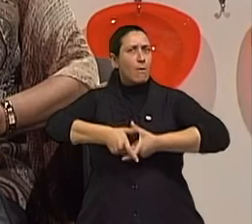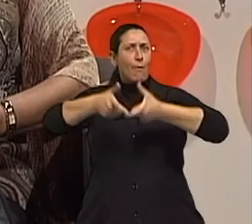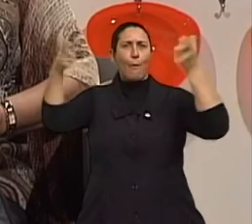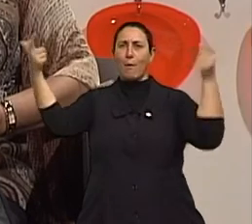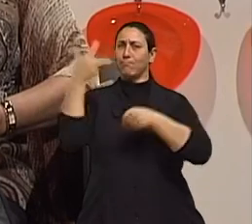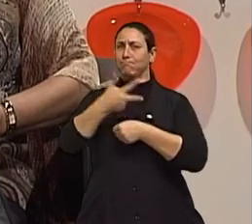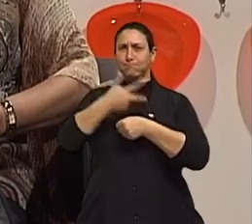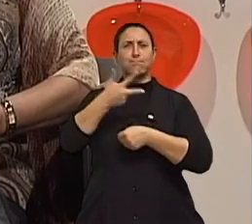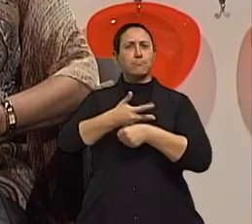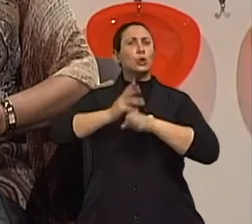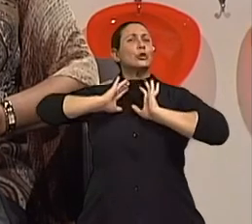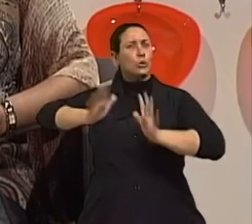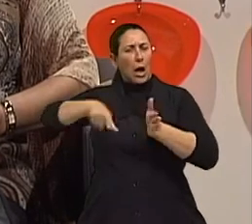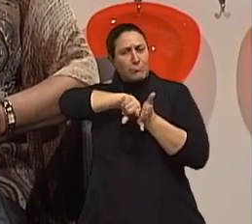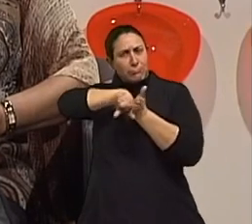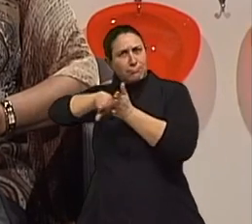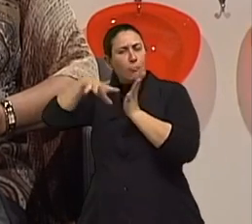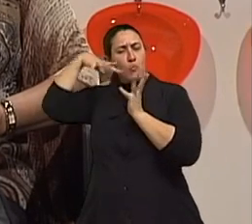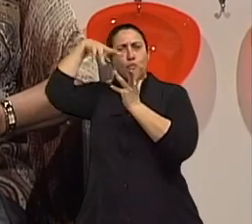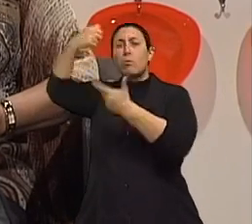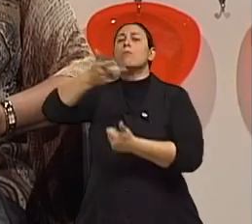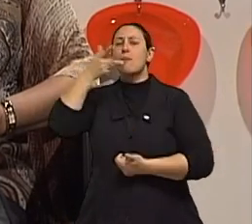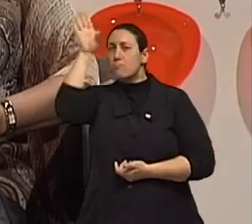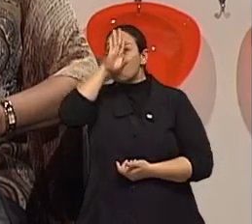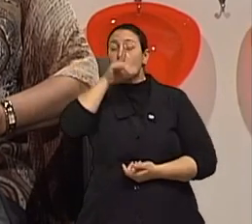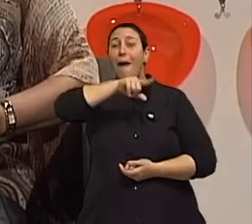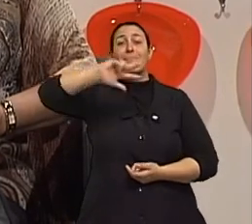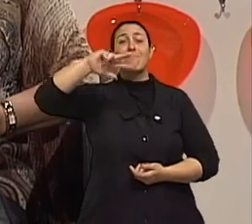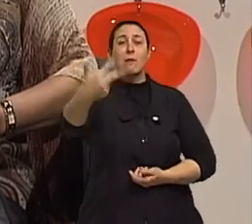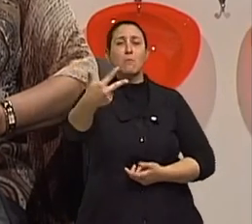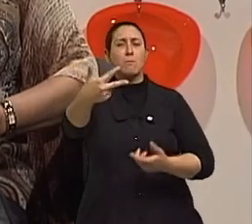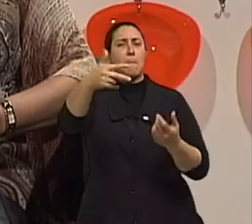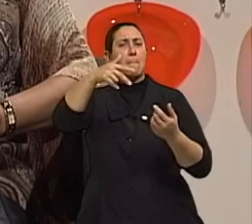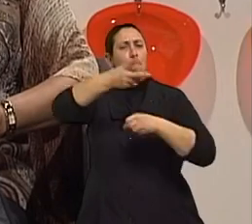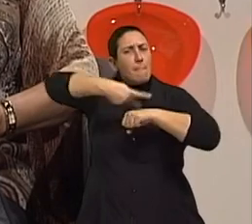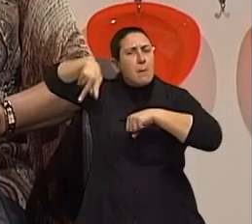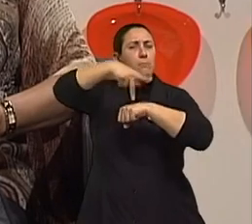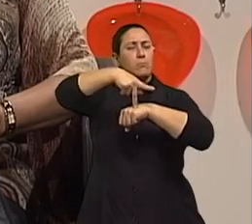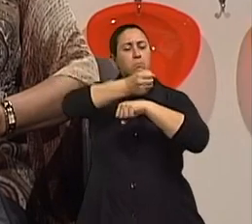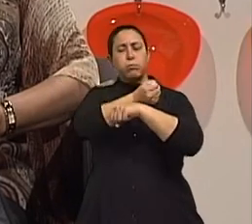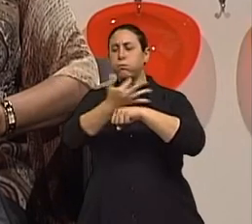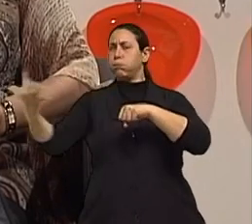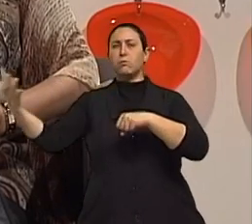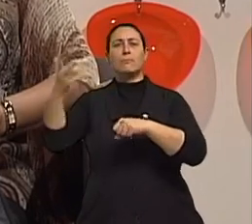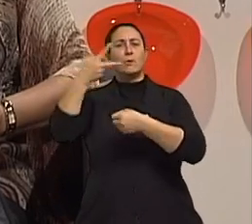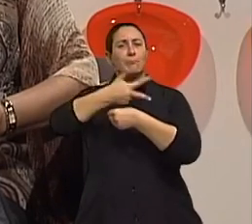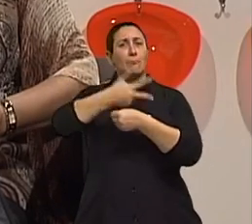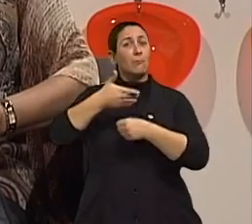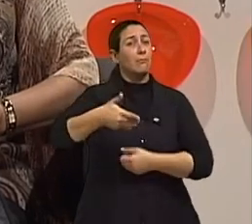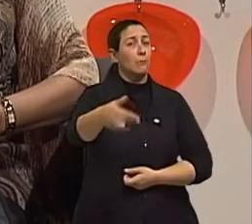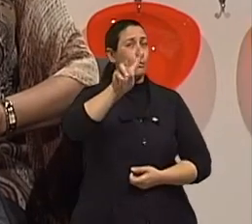Nós temos que continuar ativos, saudáveis, porque nós merecemos. É o que eu digo aqui no programa.